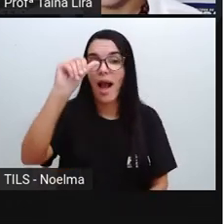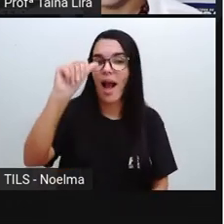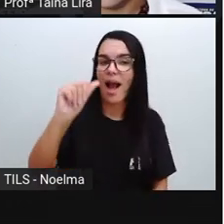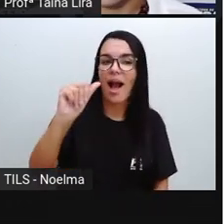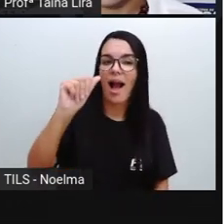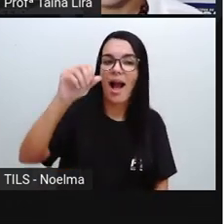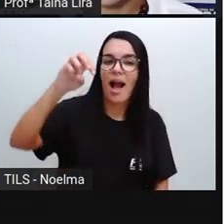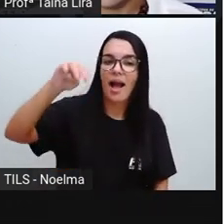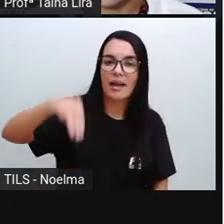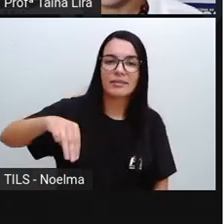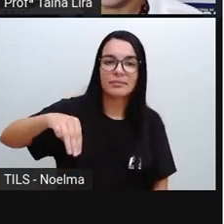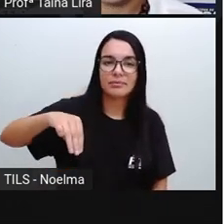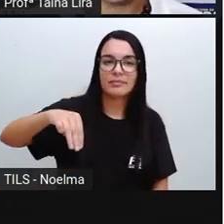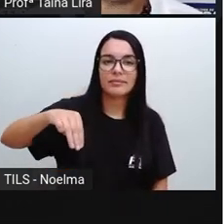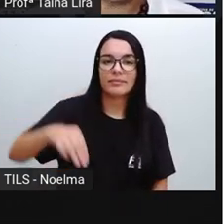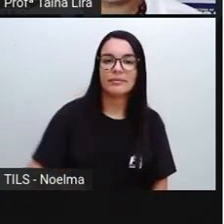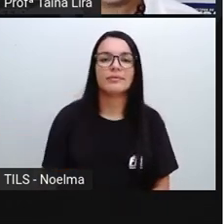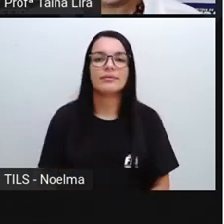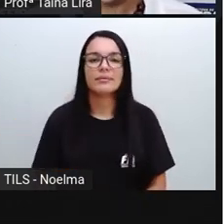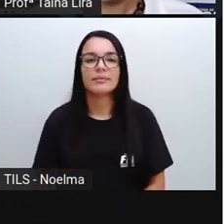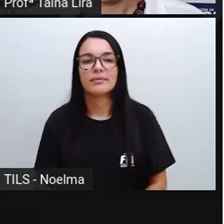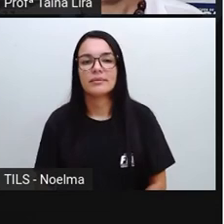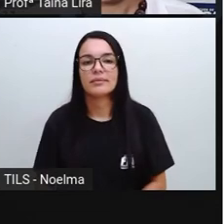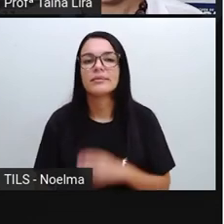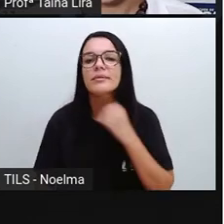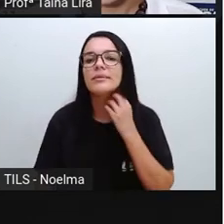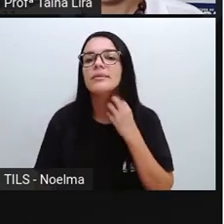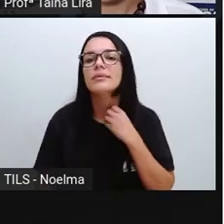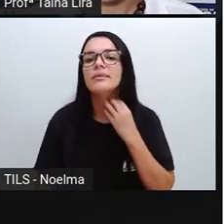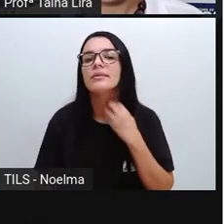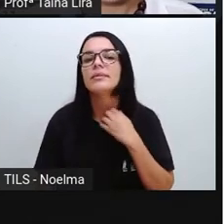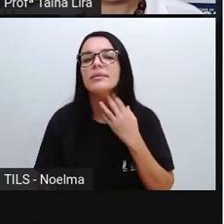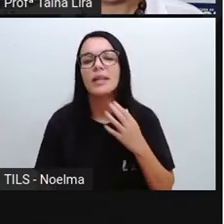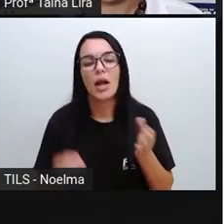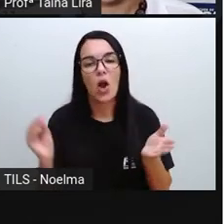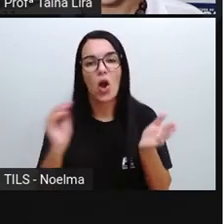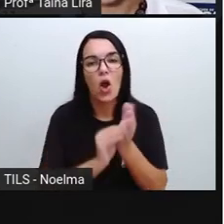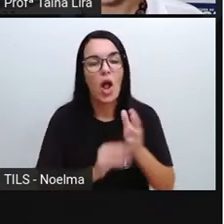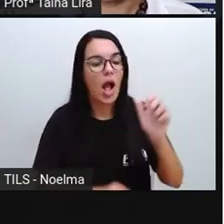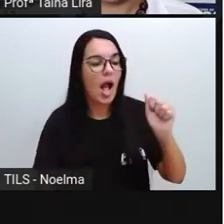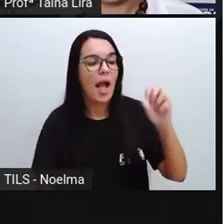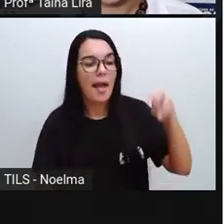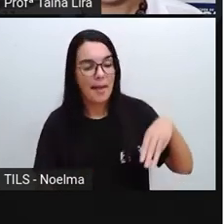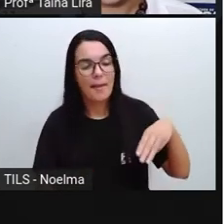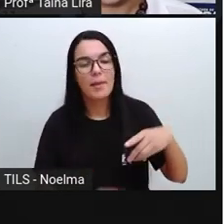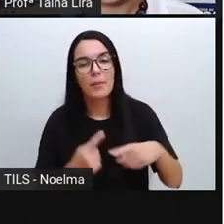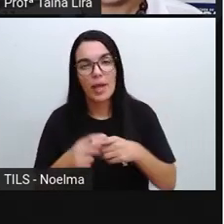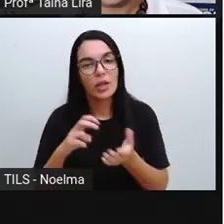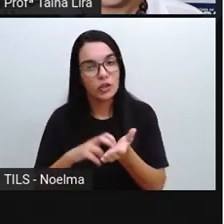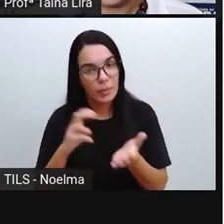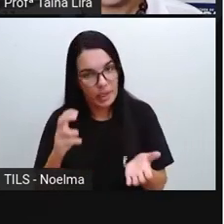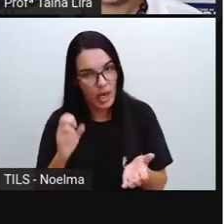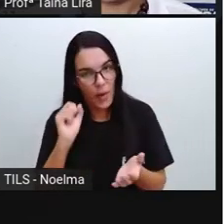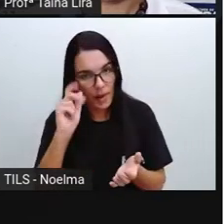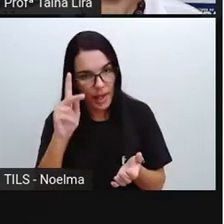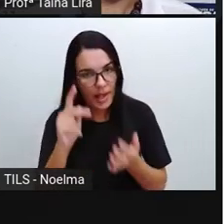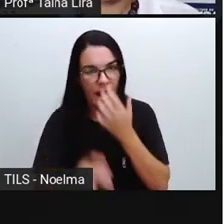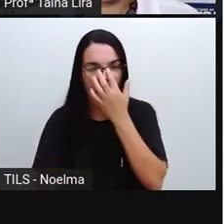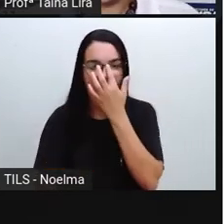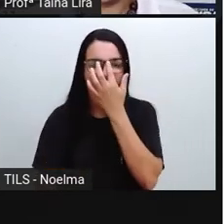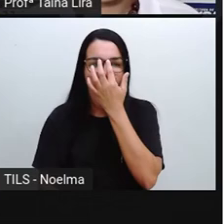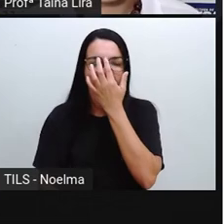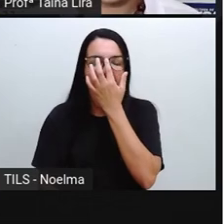relógio digital, seis da manhã. Como é digital, eu coloquei aqui, o AM ou AME, tá? Que